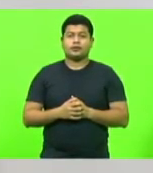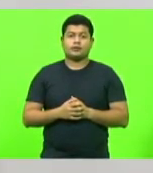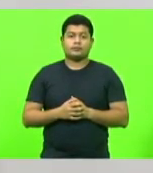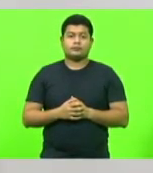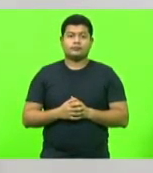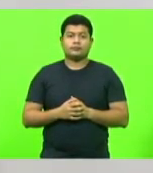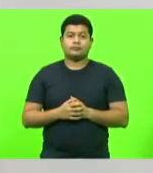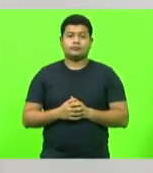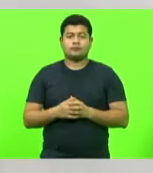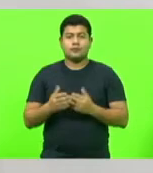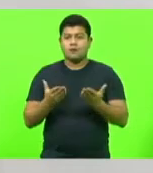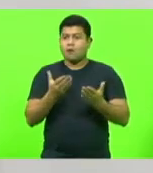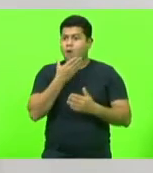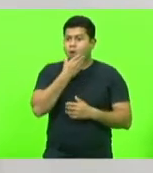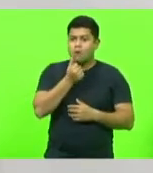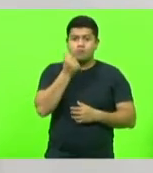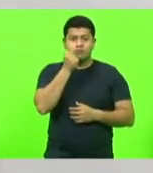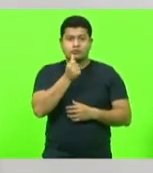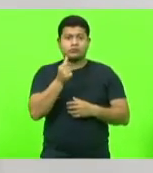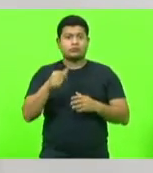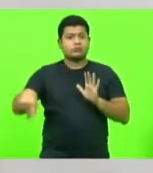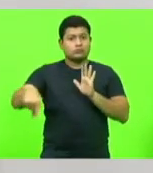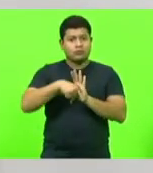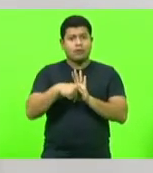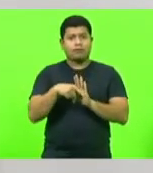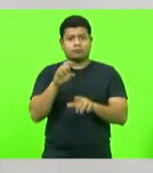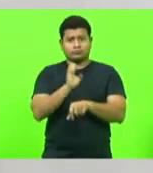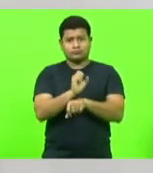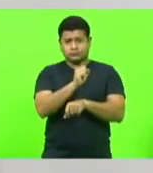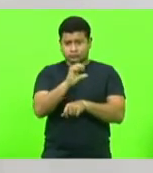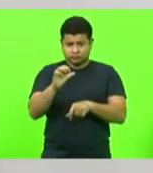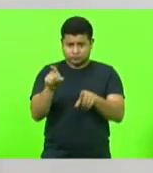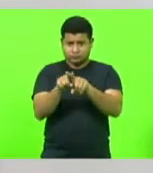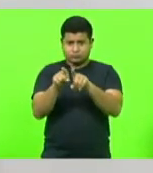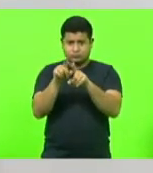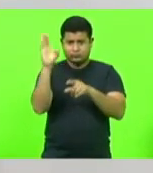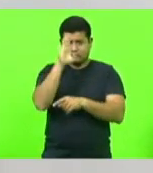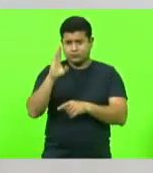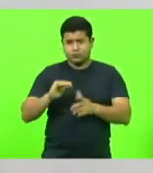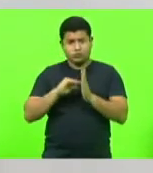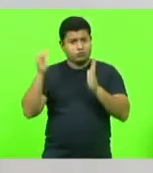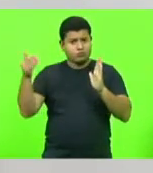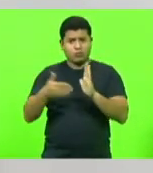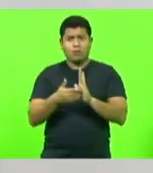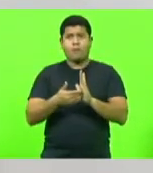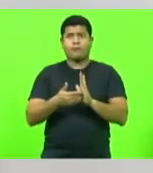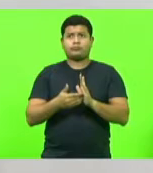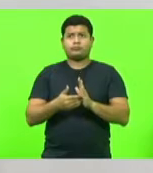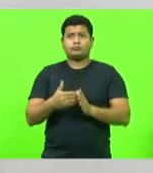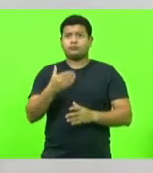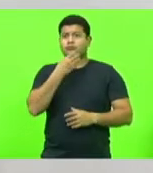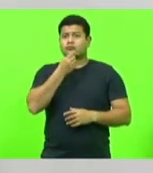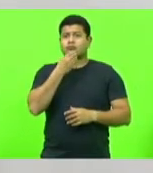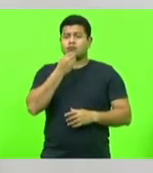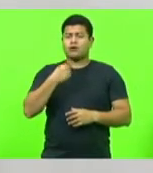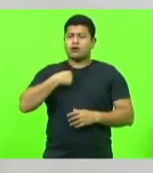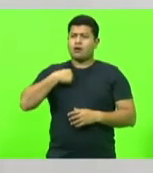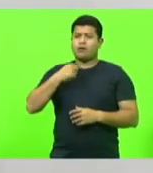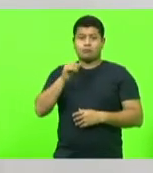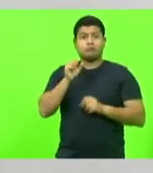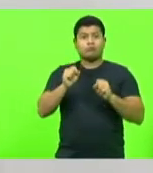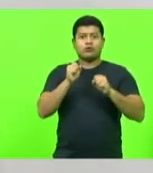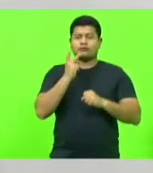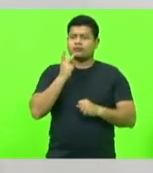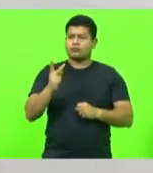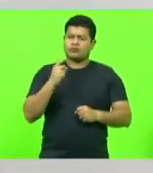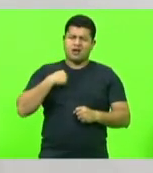Homens e mulheres do Estado de Santa Catarina, homens e mulheres do Brasil, o homem, ele pode falar assim, eu não vou participar